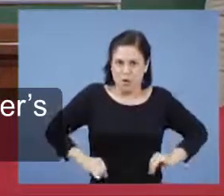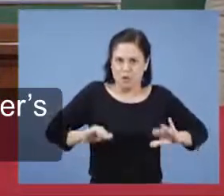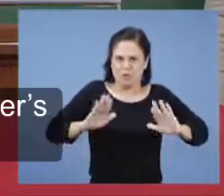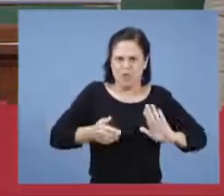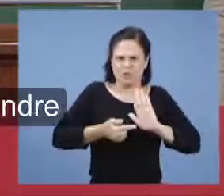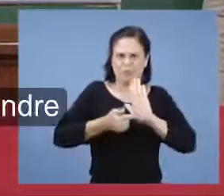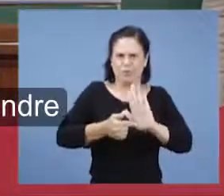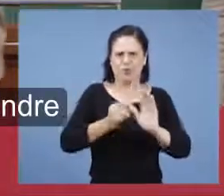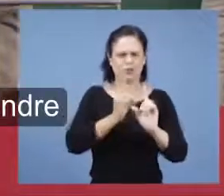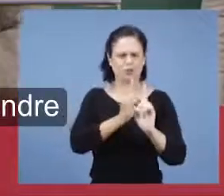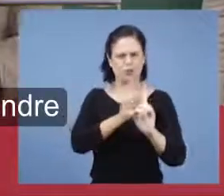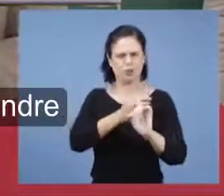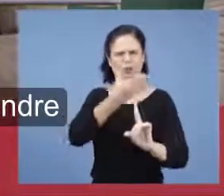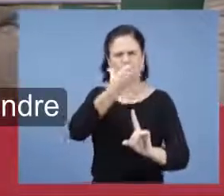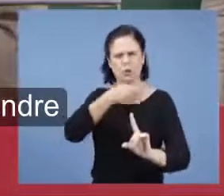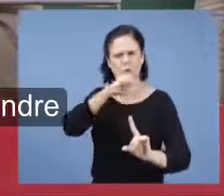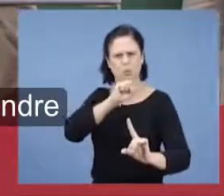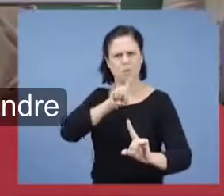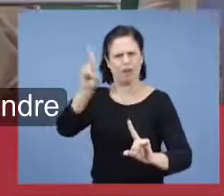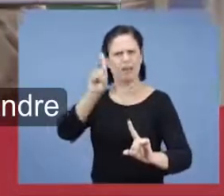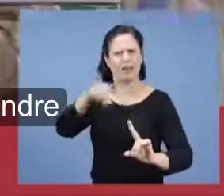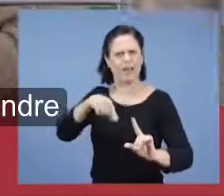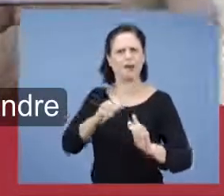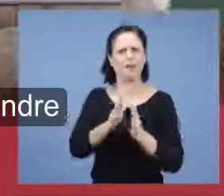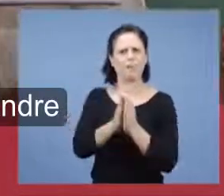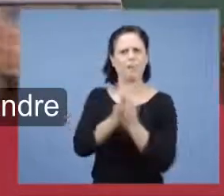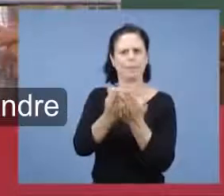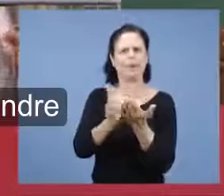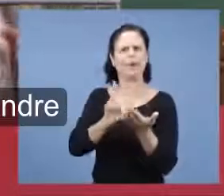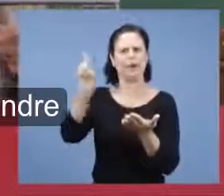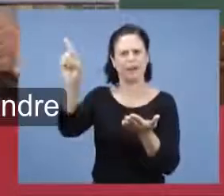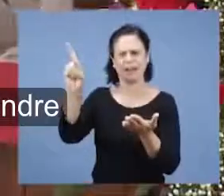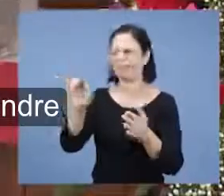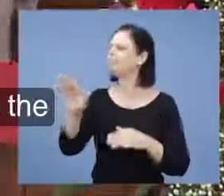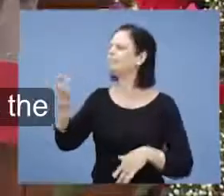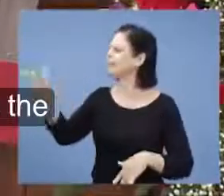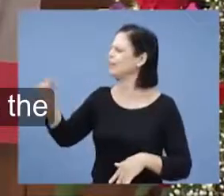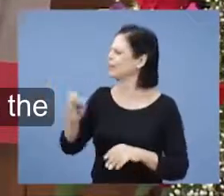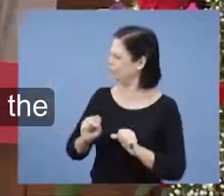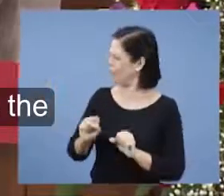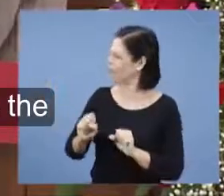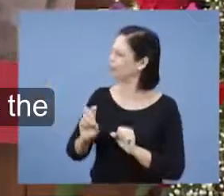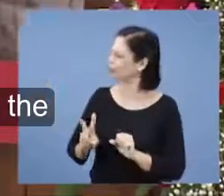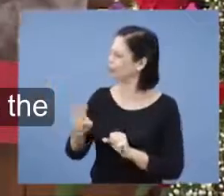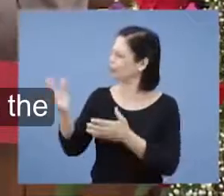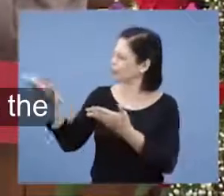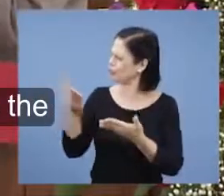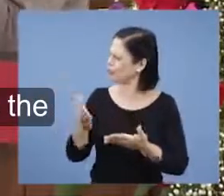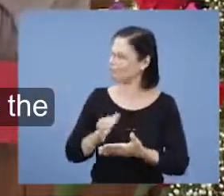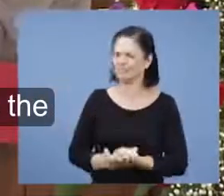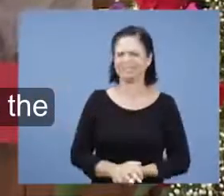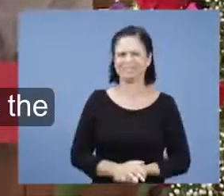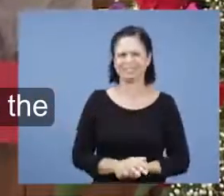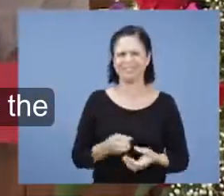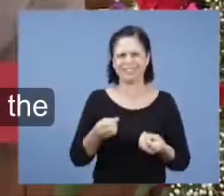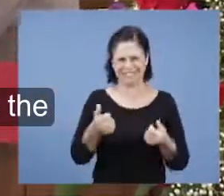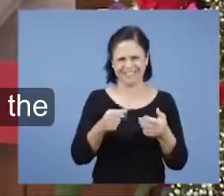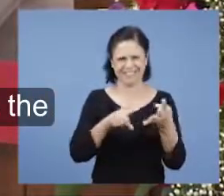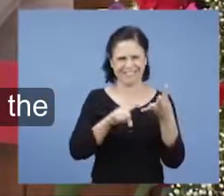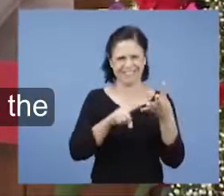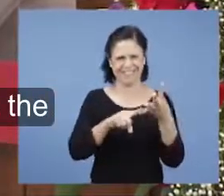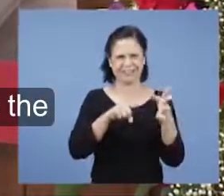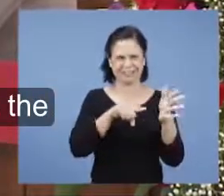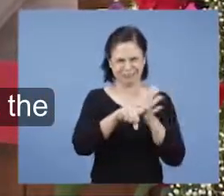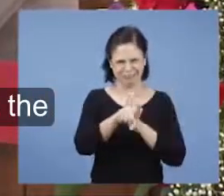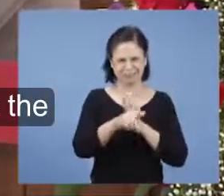do pai. Que é a palavra, pode continuar? Ô Alessandro, se... Vamos lá, a quarta pergunta.